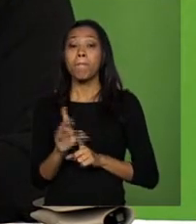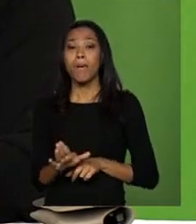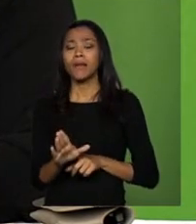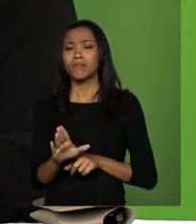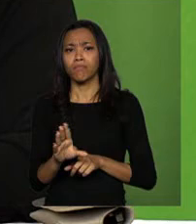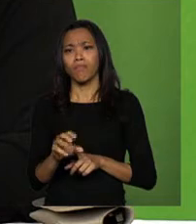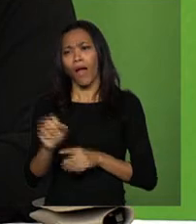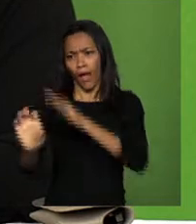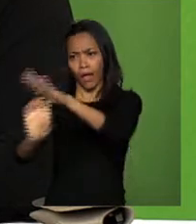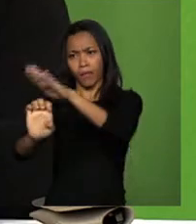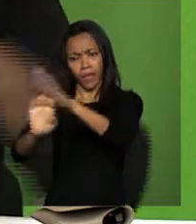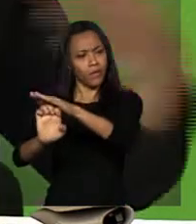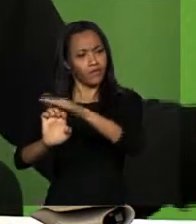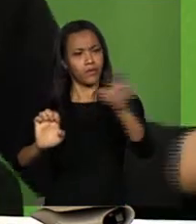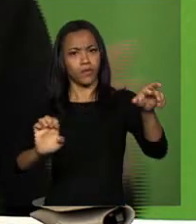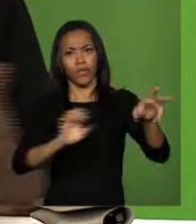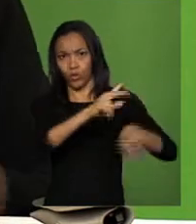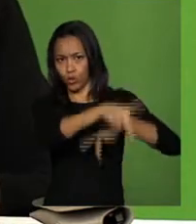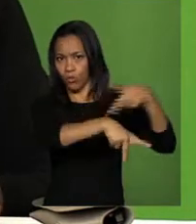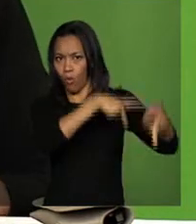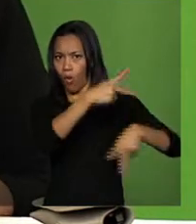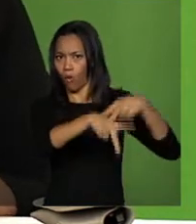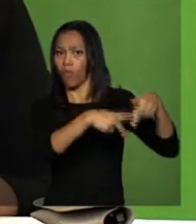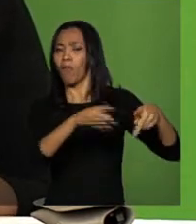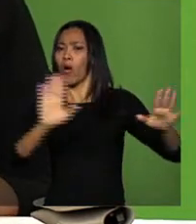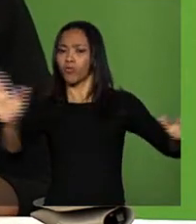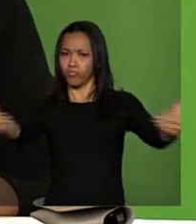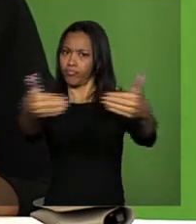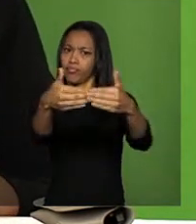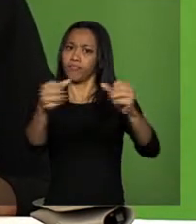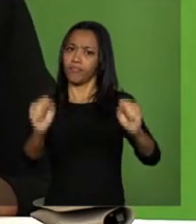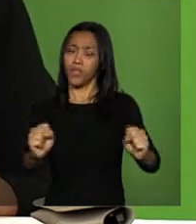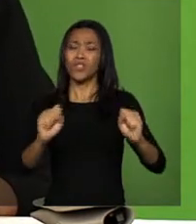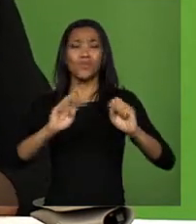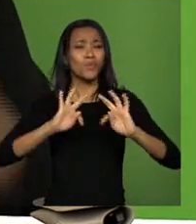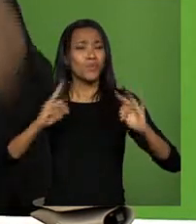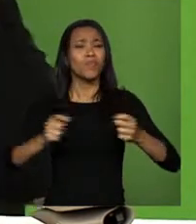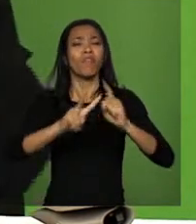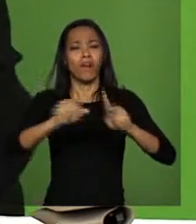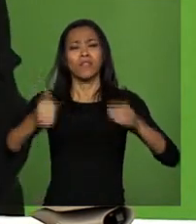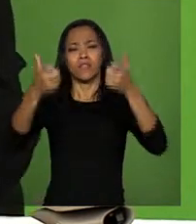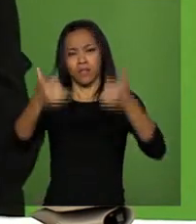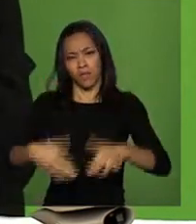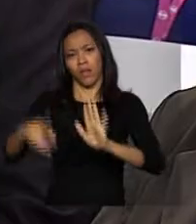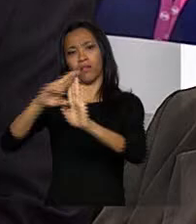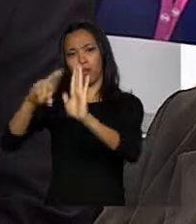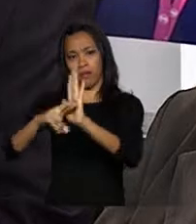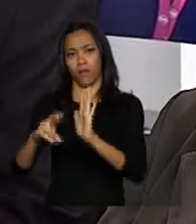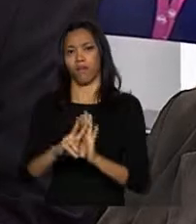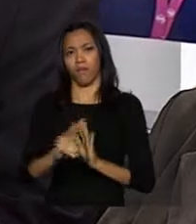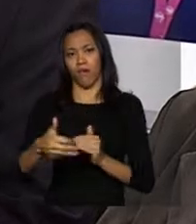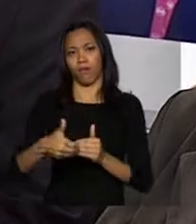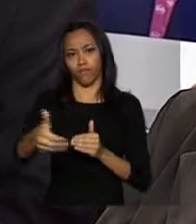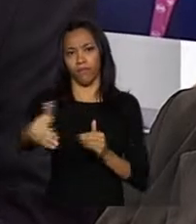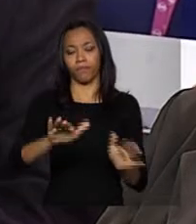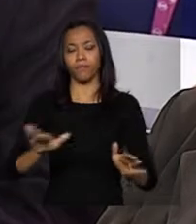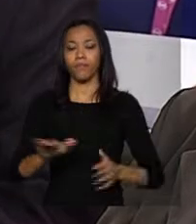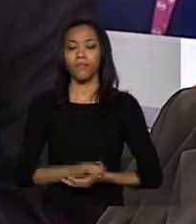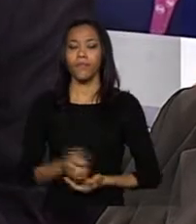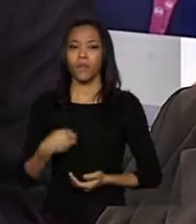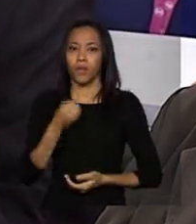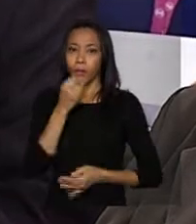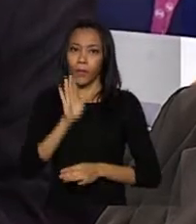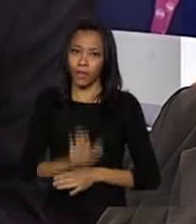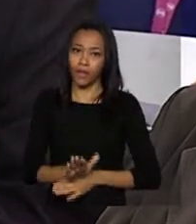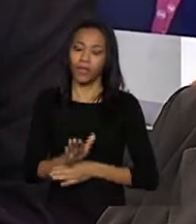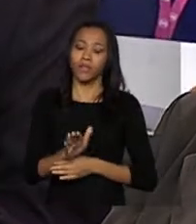do conhecimento. Isso virá tudo em regulamentação. Está bom? Olá. Boa tarde, ministra Ivan, da Agência Brasil.